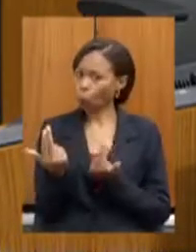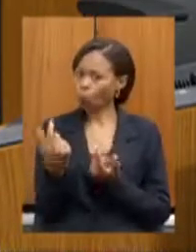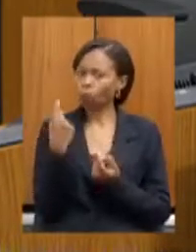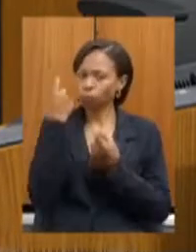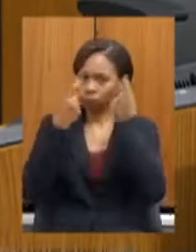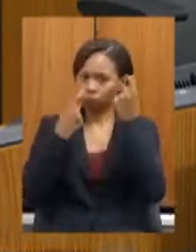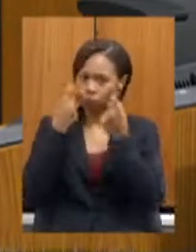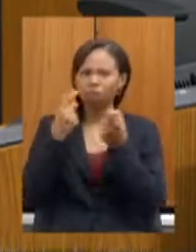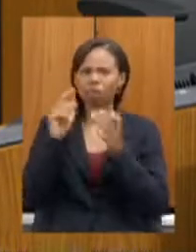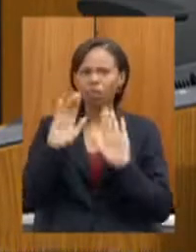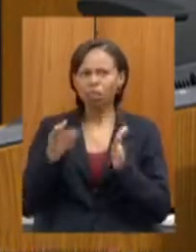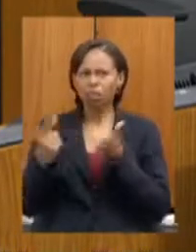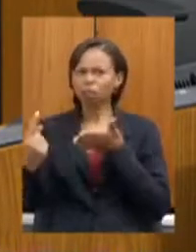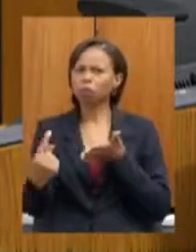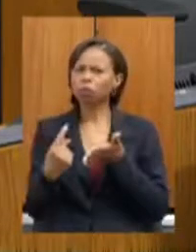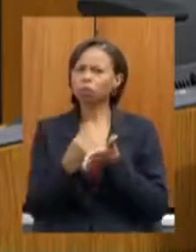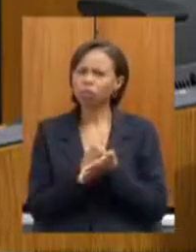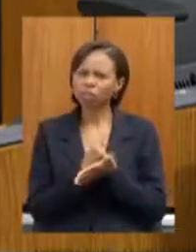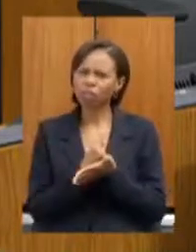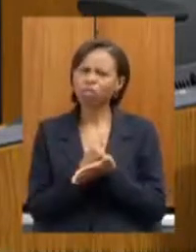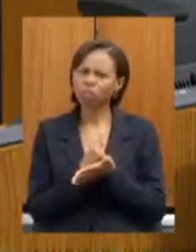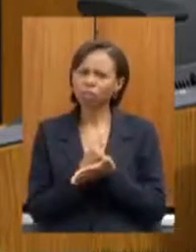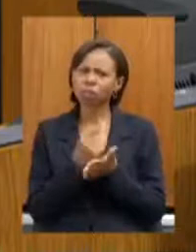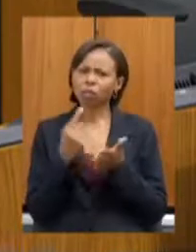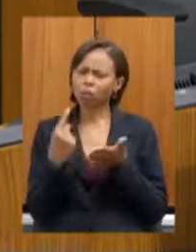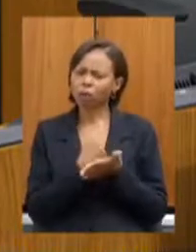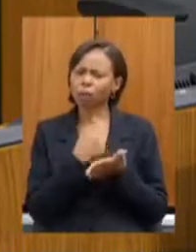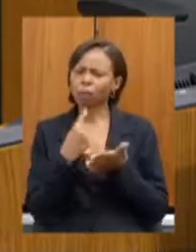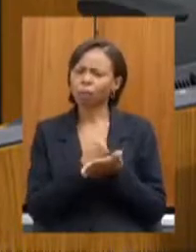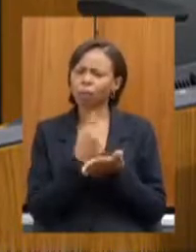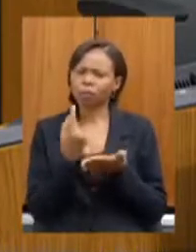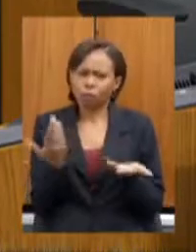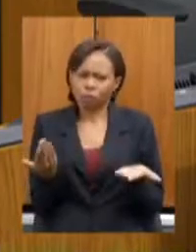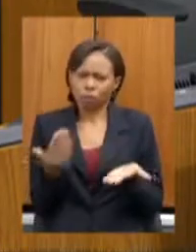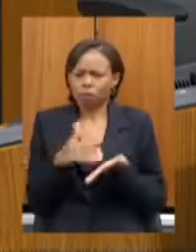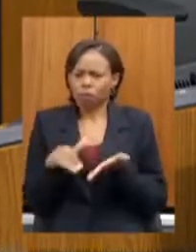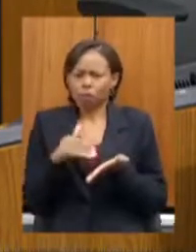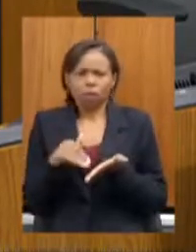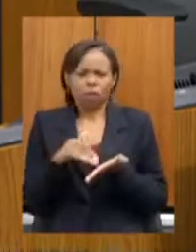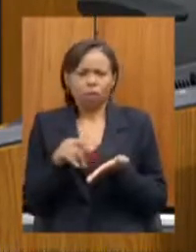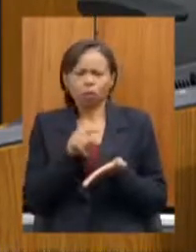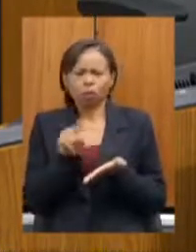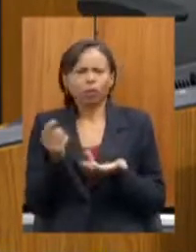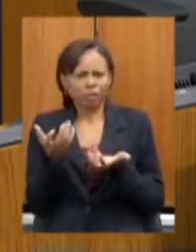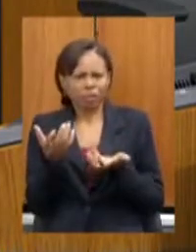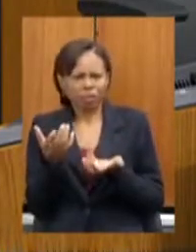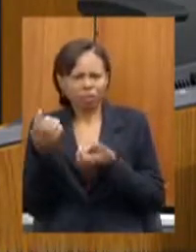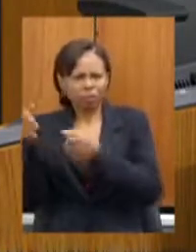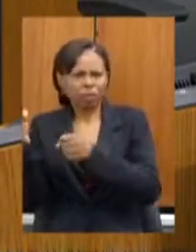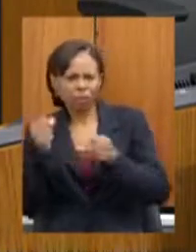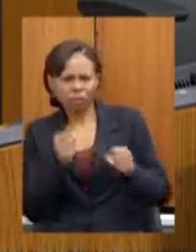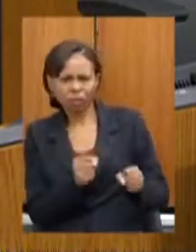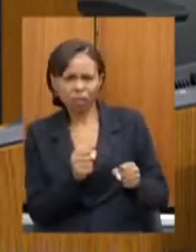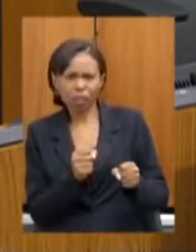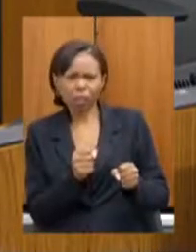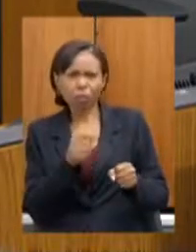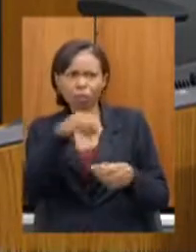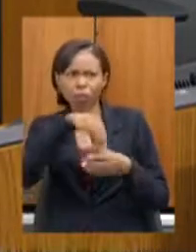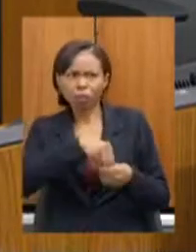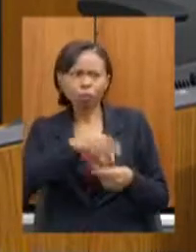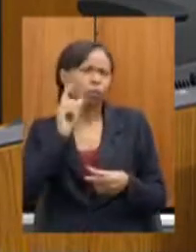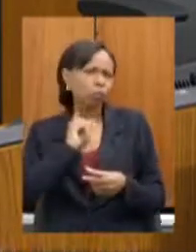questionado pelos meus pares várias vezes, mas, secretário, o senhor quer trazer para o Estado, que tem pouco dinheiro,